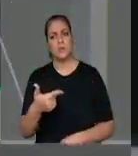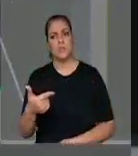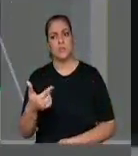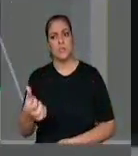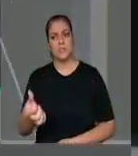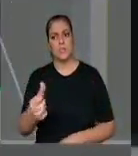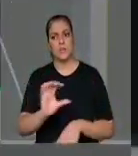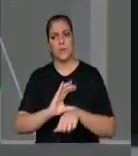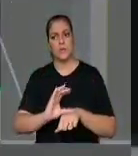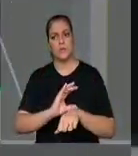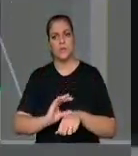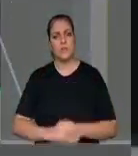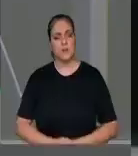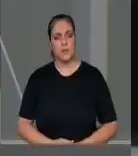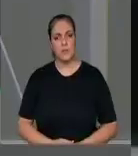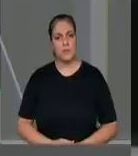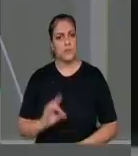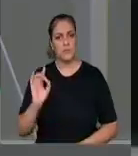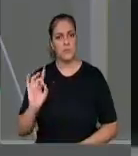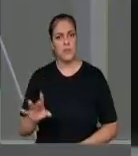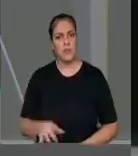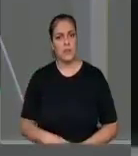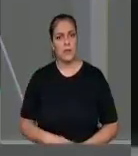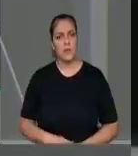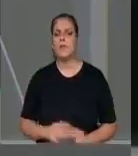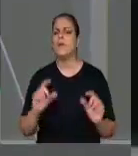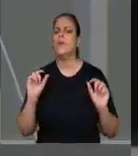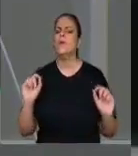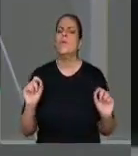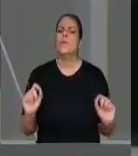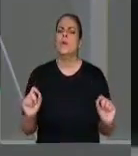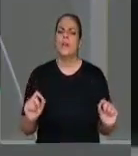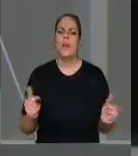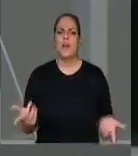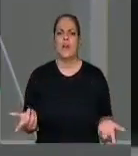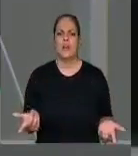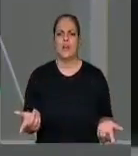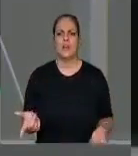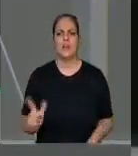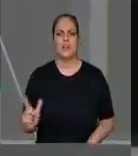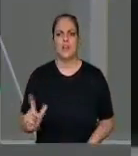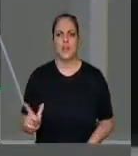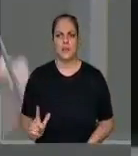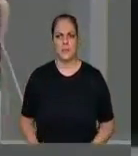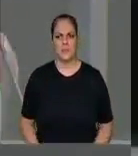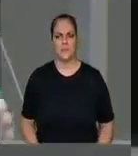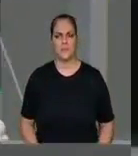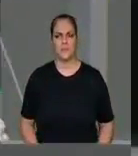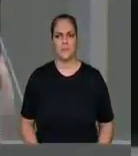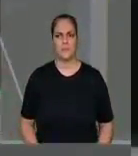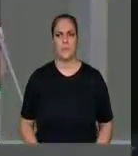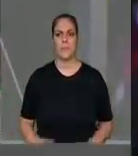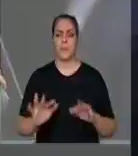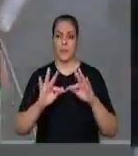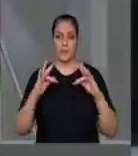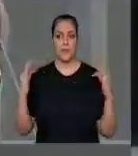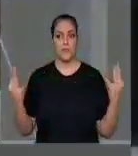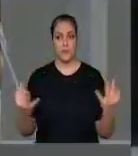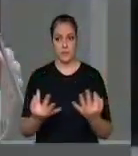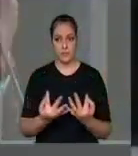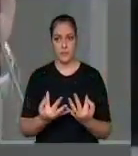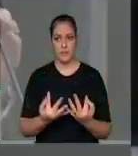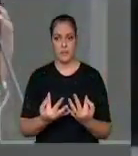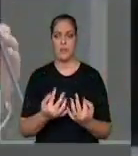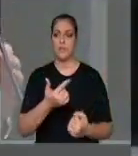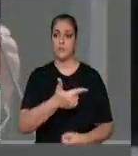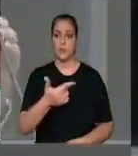226 da Constituição, nobre presidente, diz o seguinte, família, a família, artigo